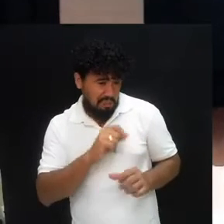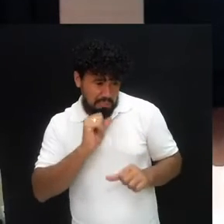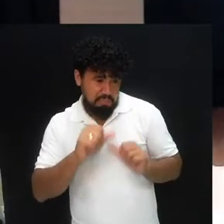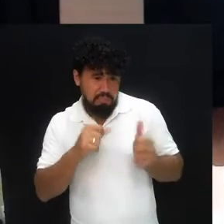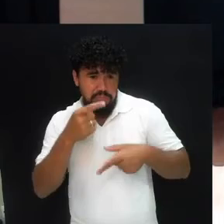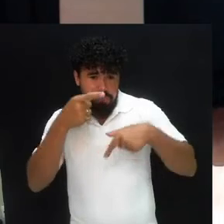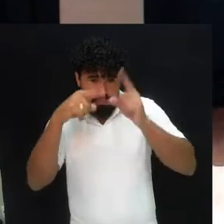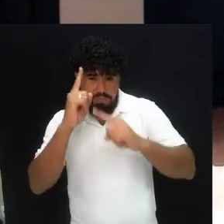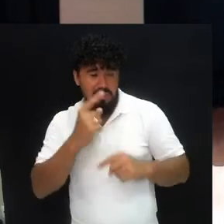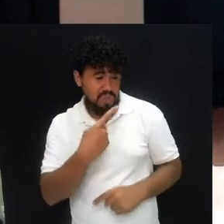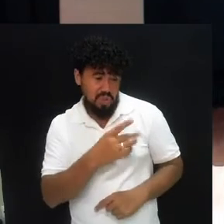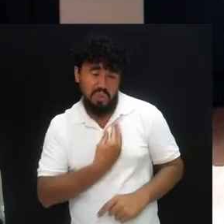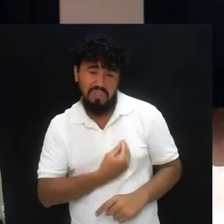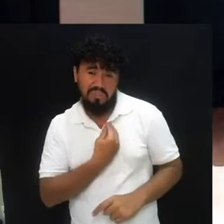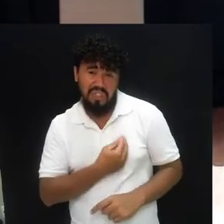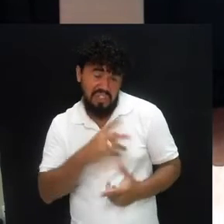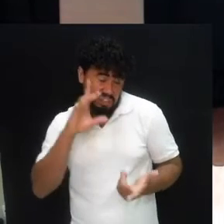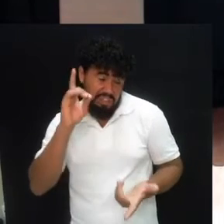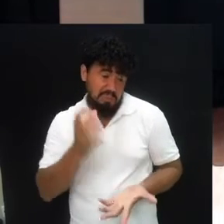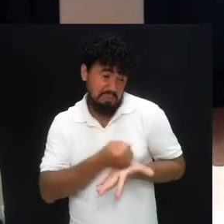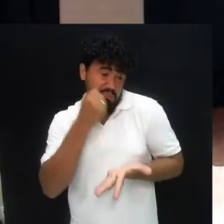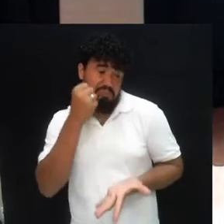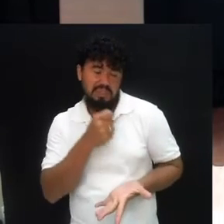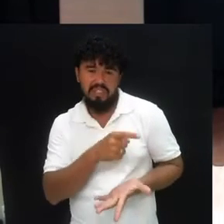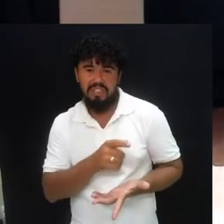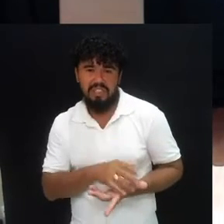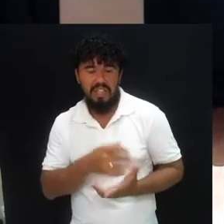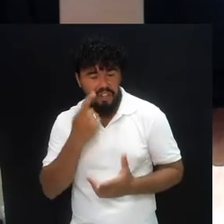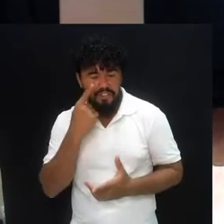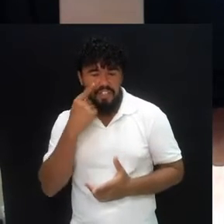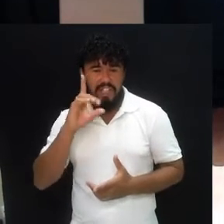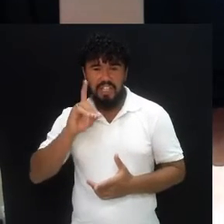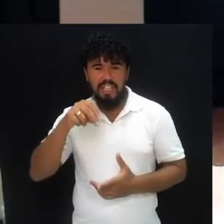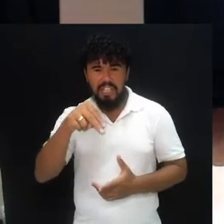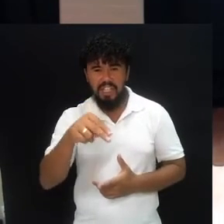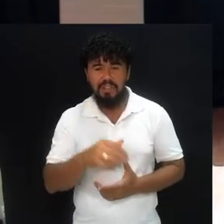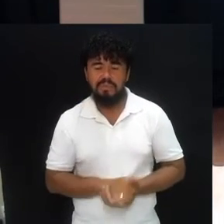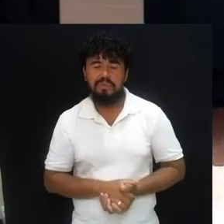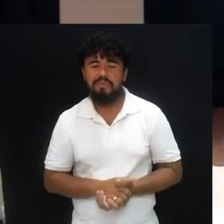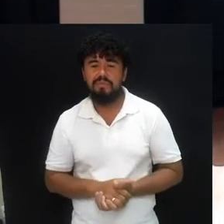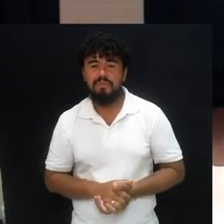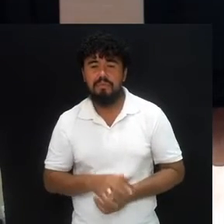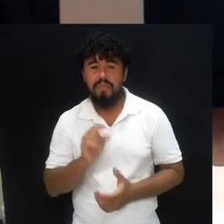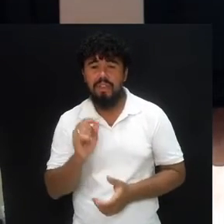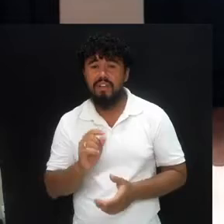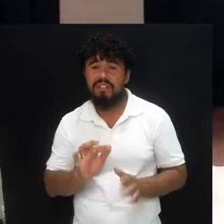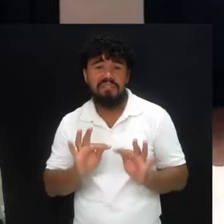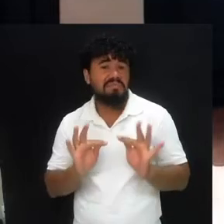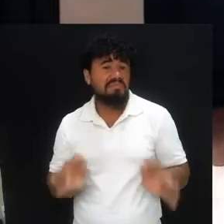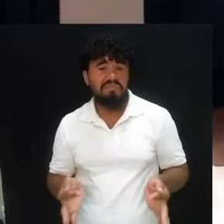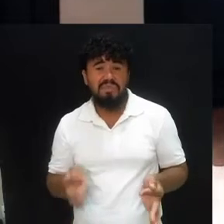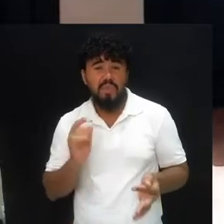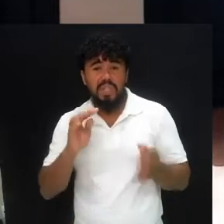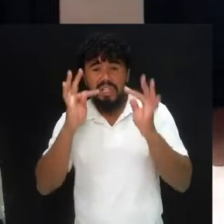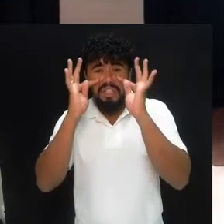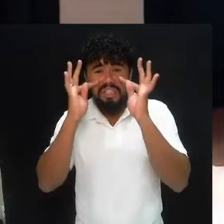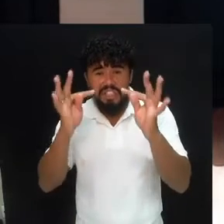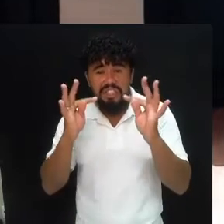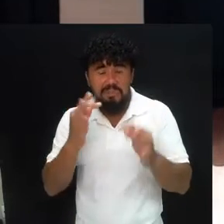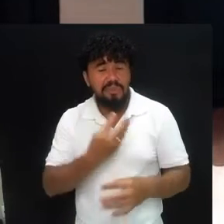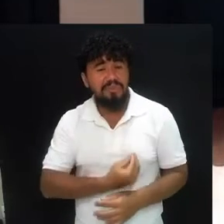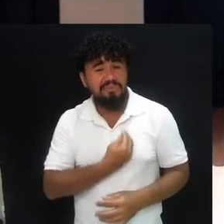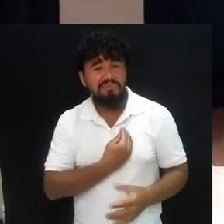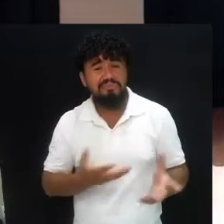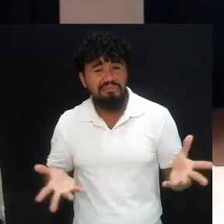Que ele então te livre. Veja, o que Daniel estava fazendo, em outras palavras, era simplesmente tendo um testemunho de vida tão